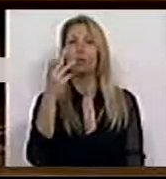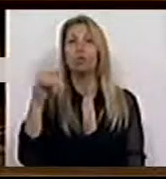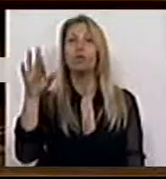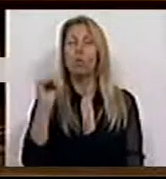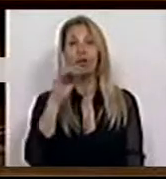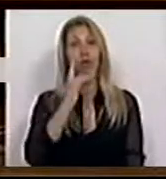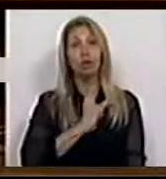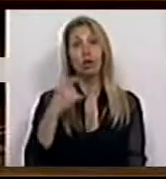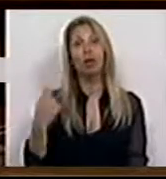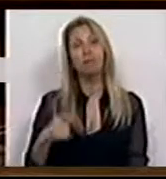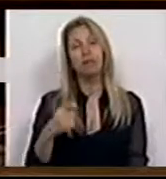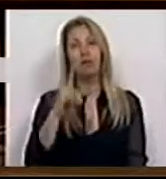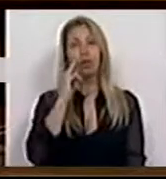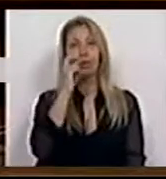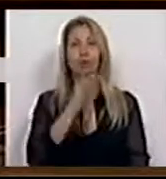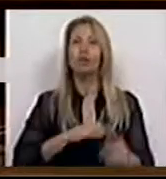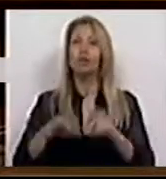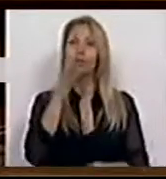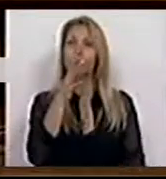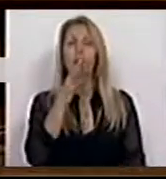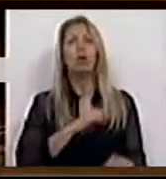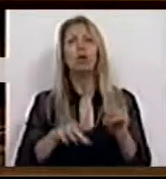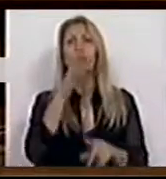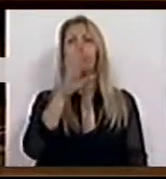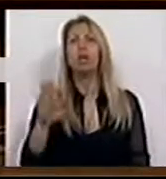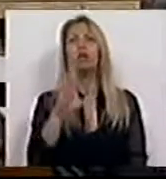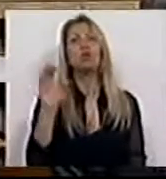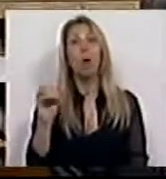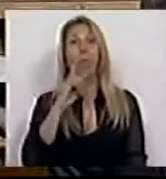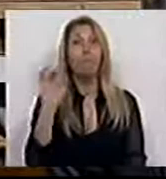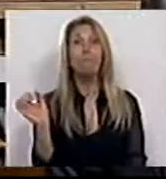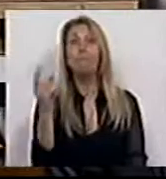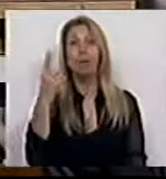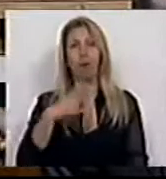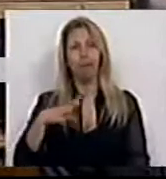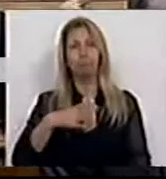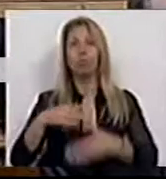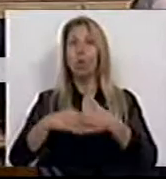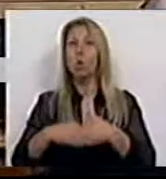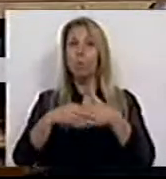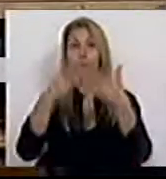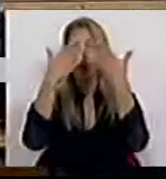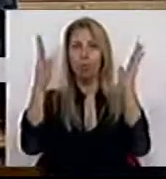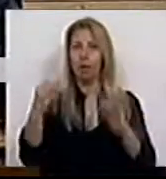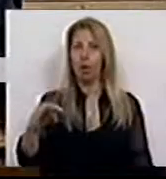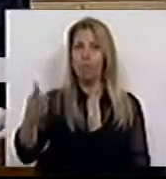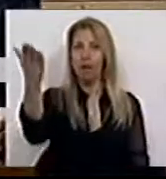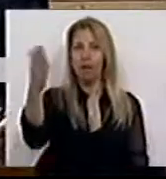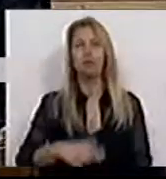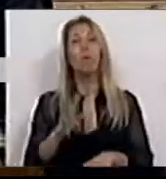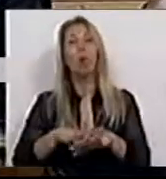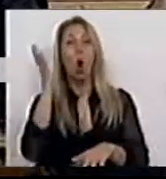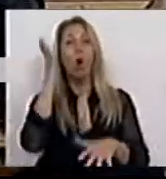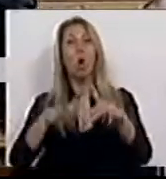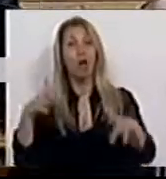Sr. Presidente, Sras. e Srs. Deputados, Sr. Deputado João Galamba, em primeiro lugar, os cumprimentos democráticos ao Partido Socialista pelo Congresso que